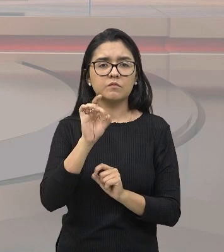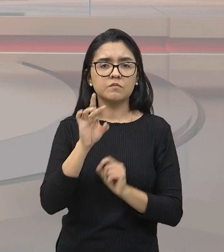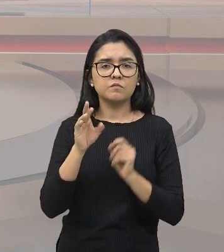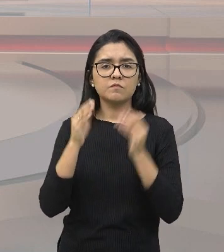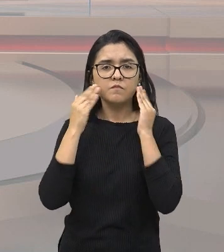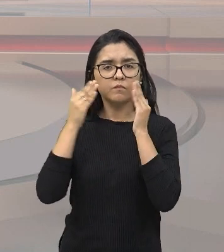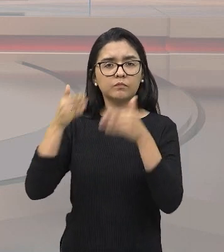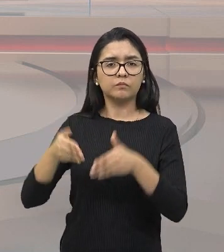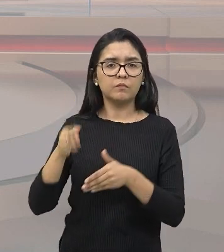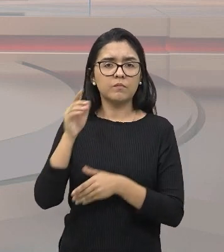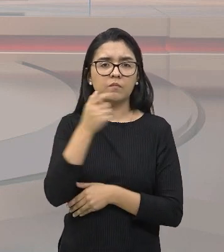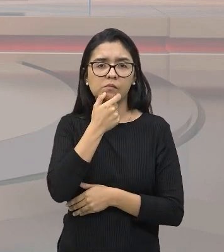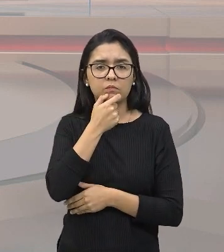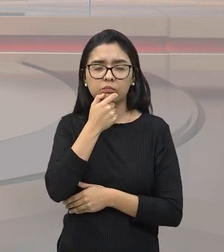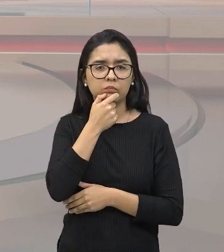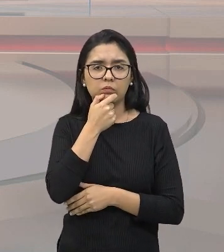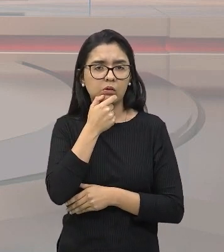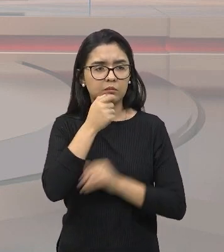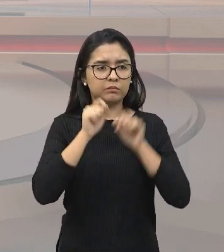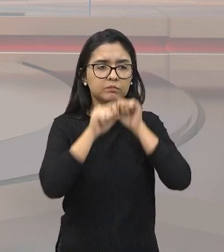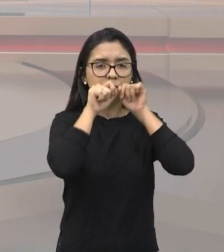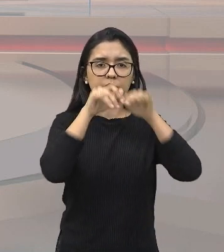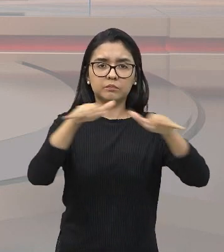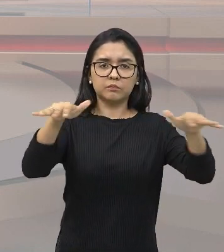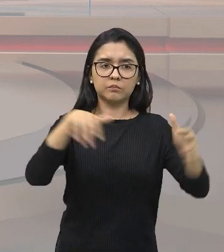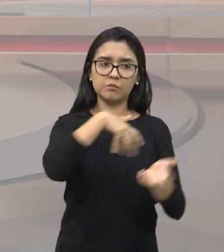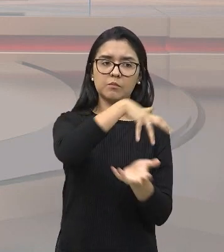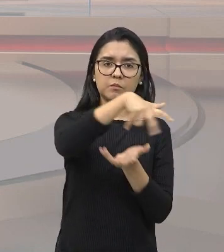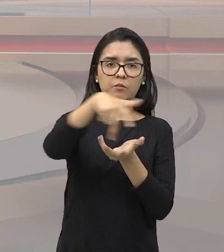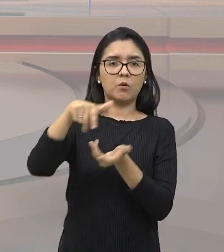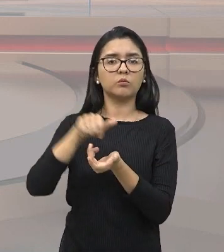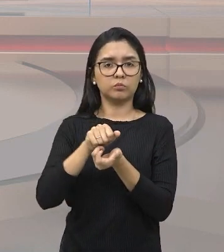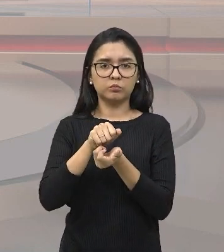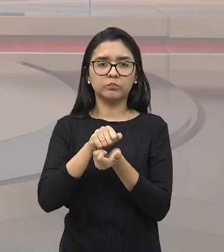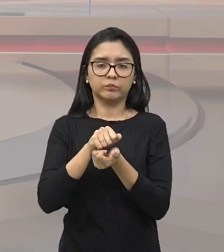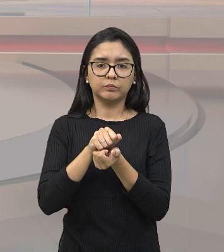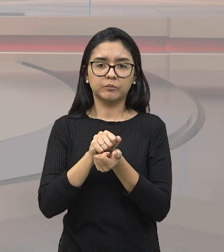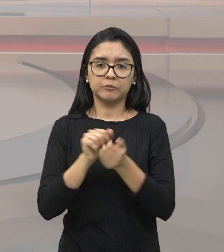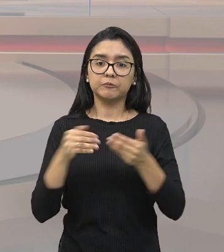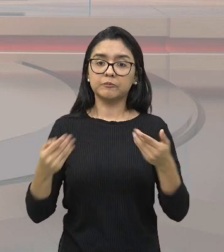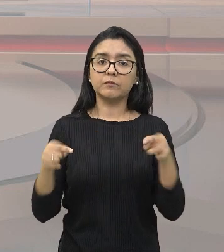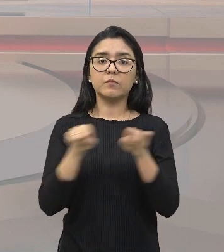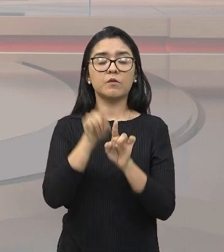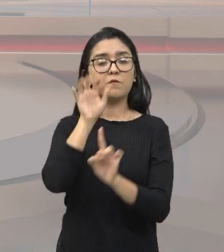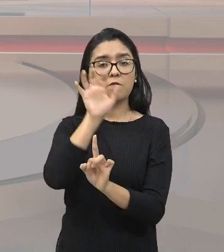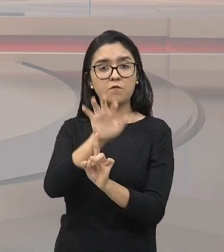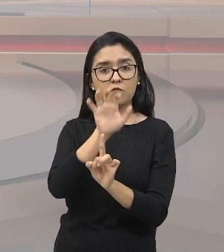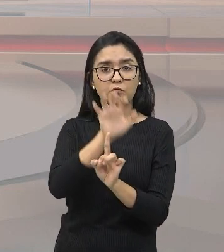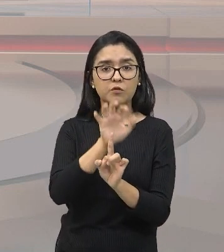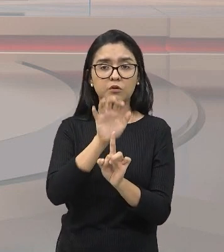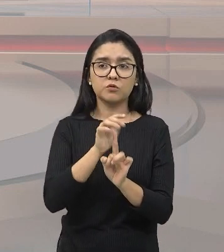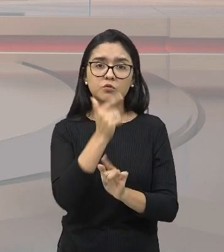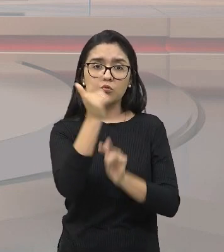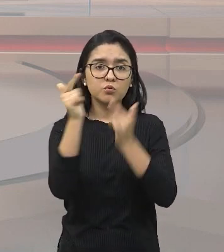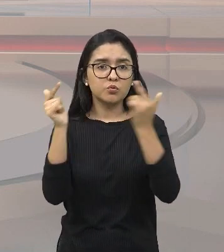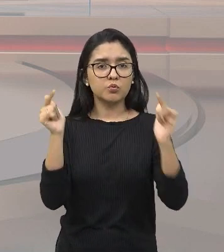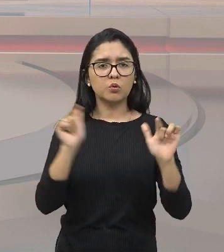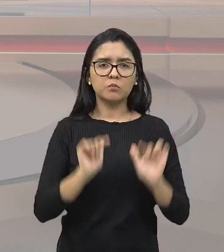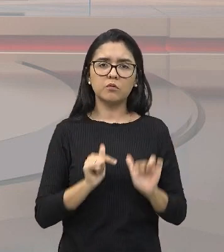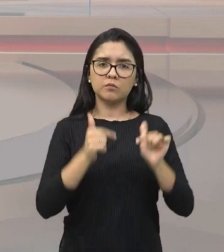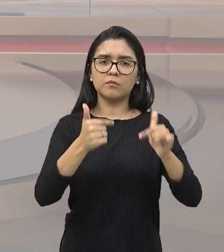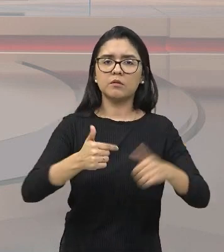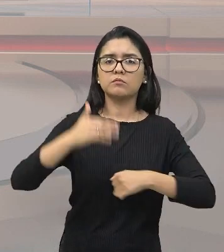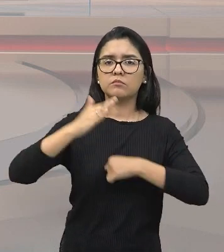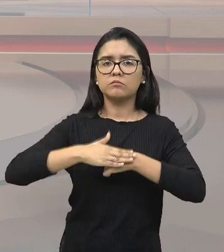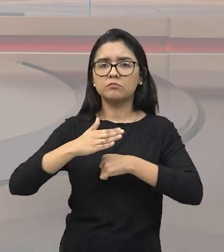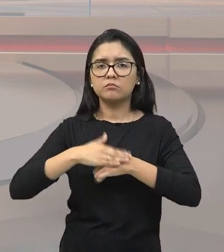Inglaterra, mas foi para outras partes do mundo. Aquilo tudo se expandiu, influenciando os demais movimentos de autonomia,